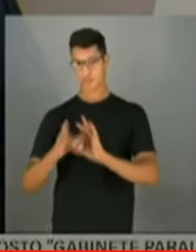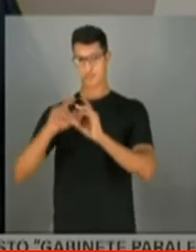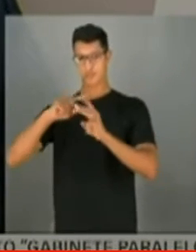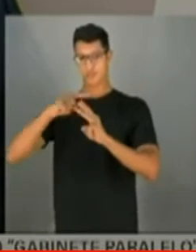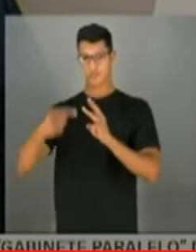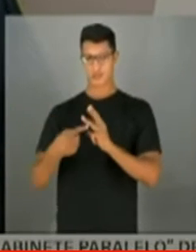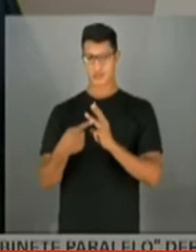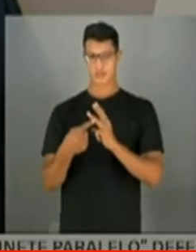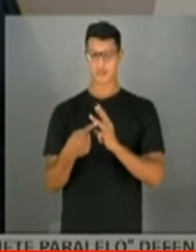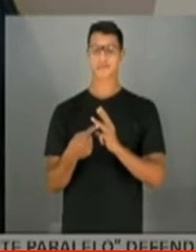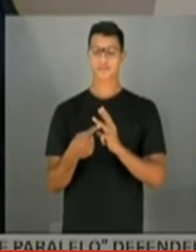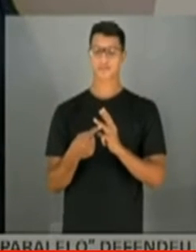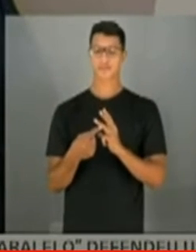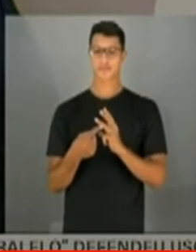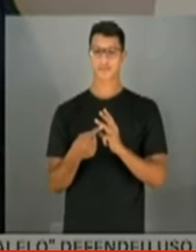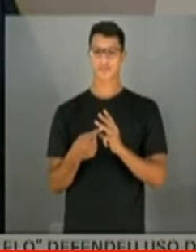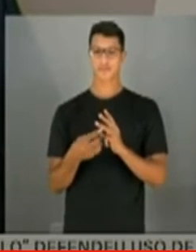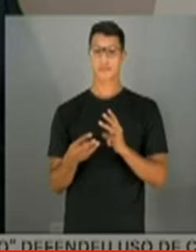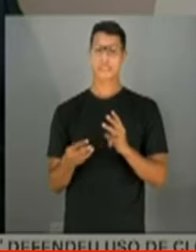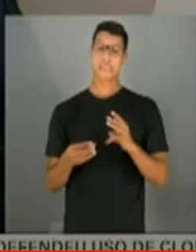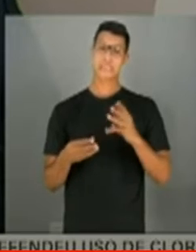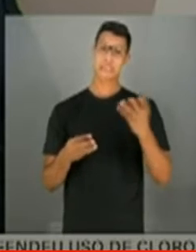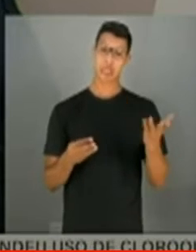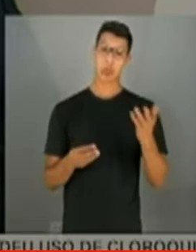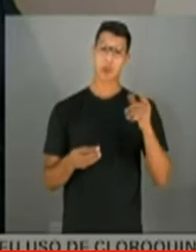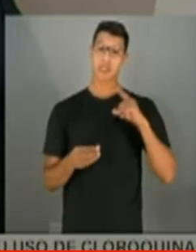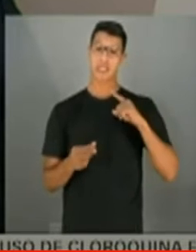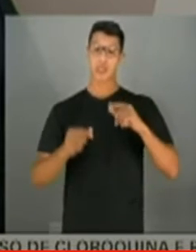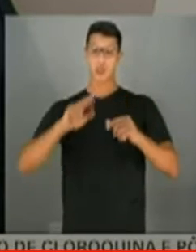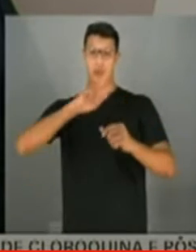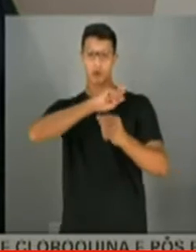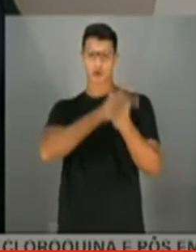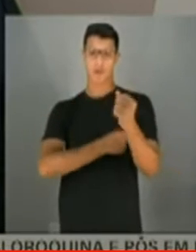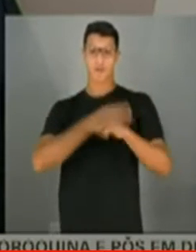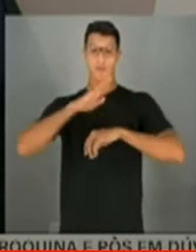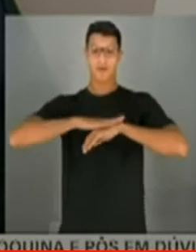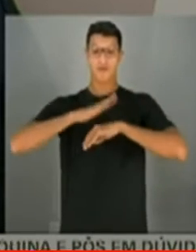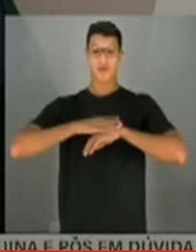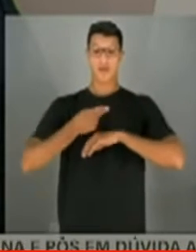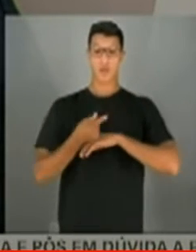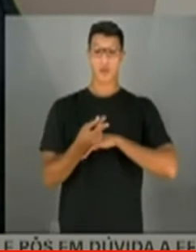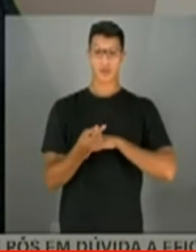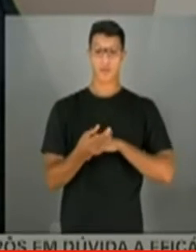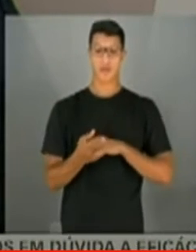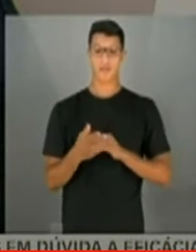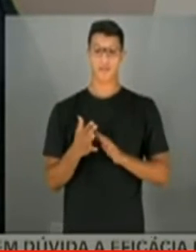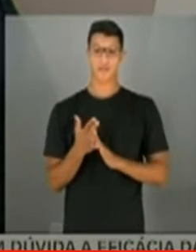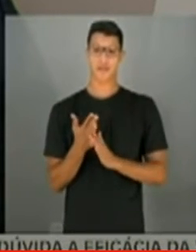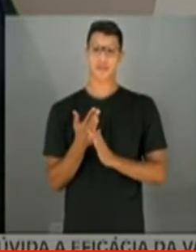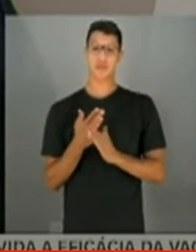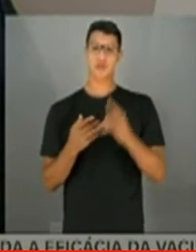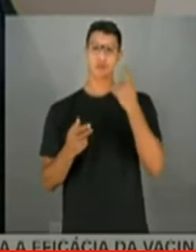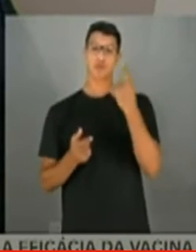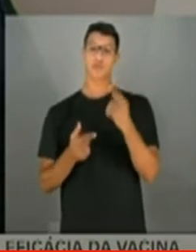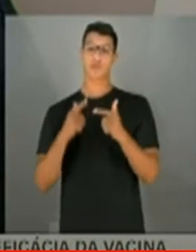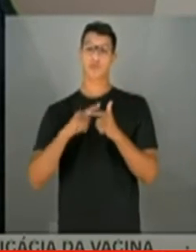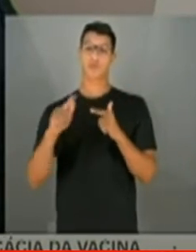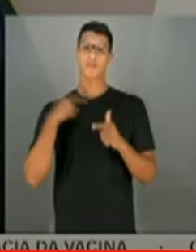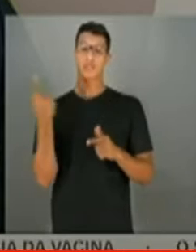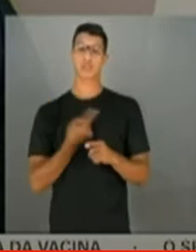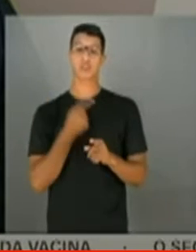recursos estaduais e recursos federais. Então, ele tem autonomia para executar o seu orçamento. Um dos problemas que nós